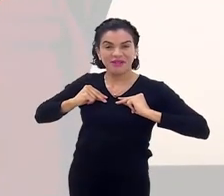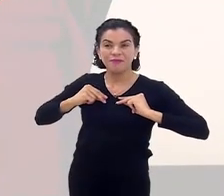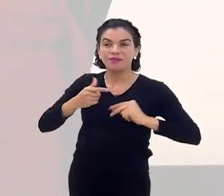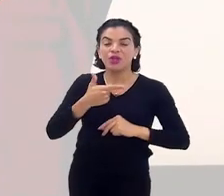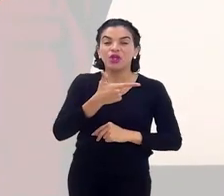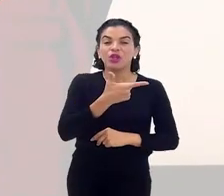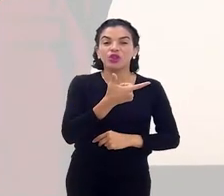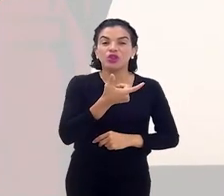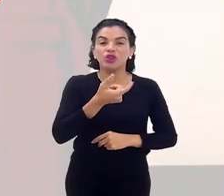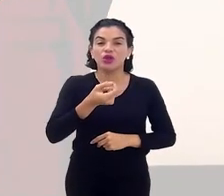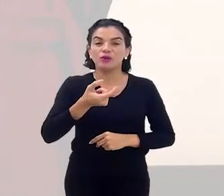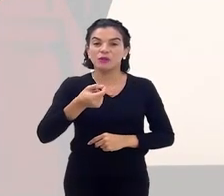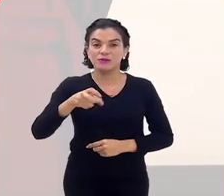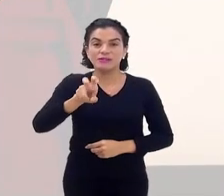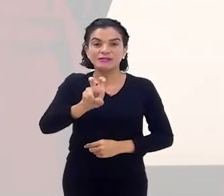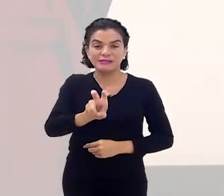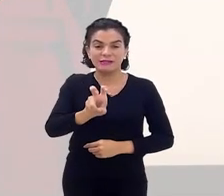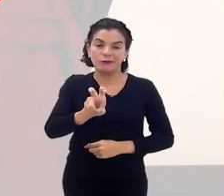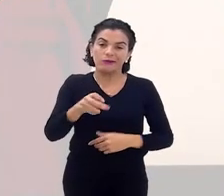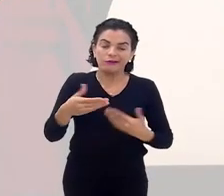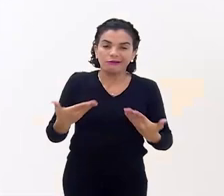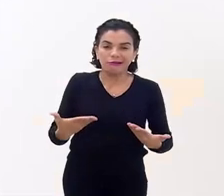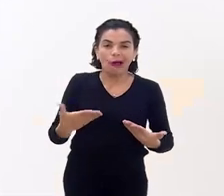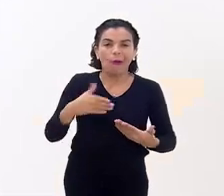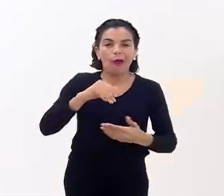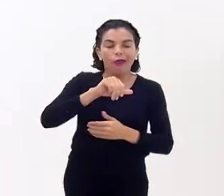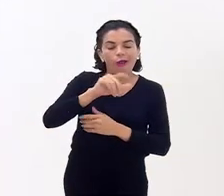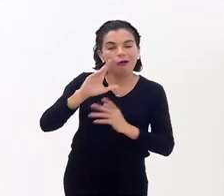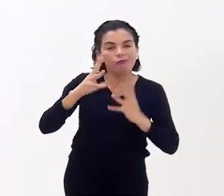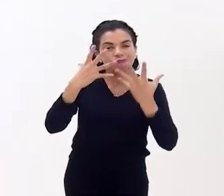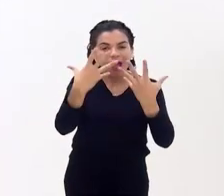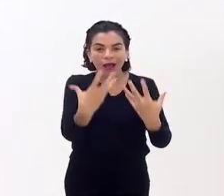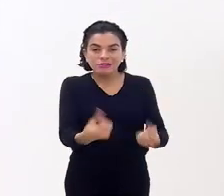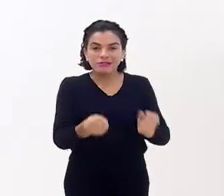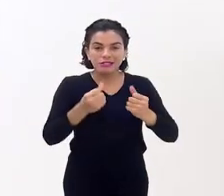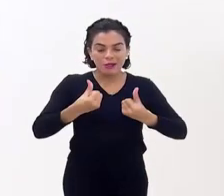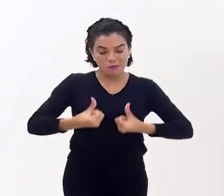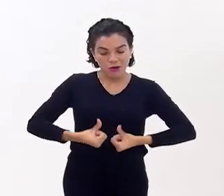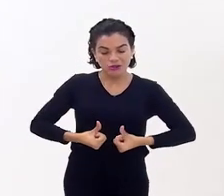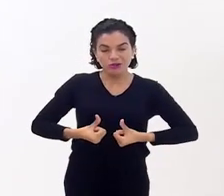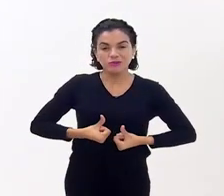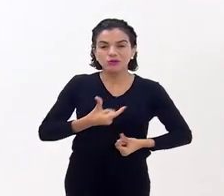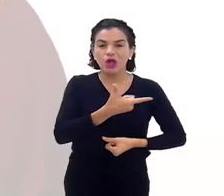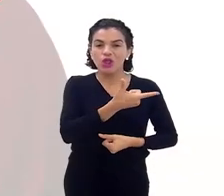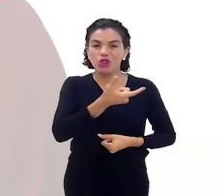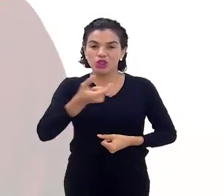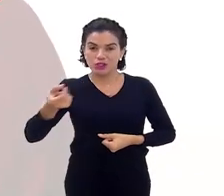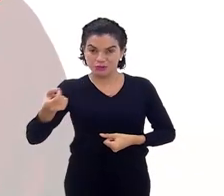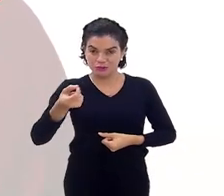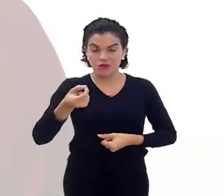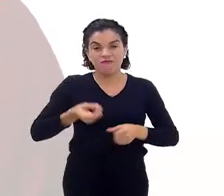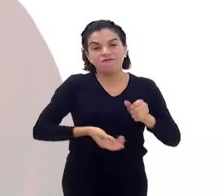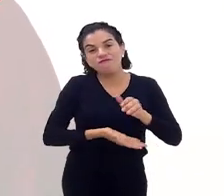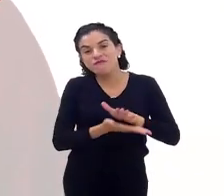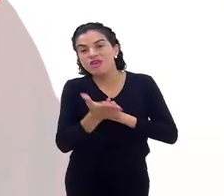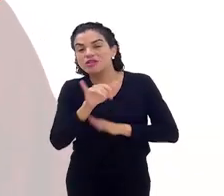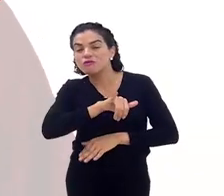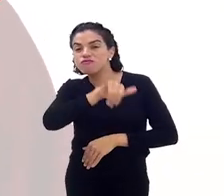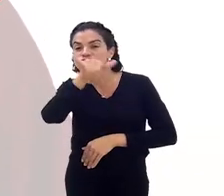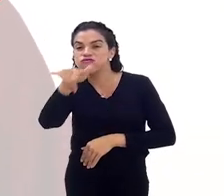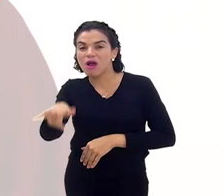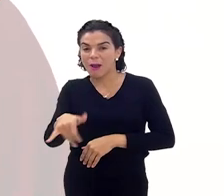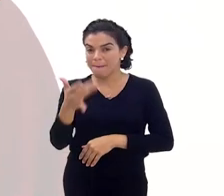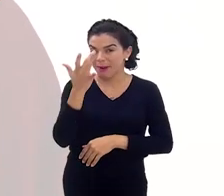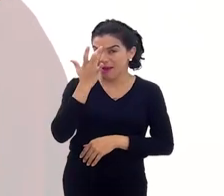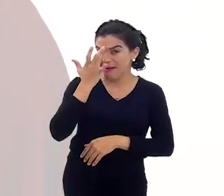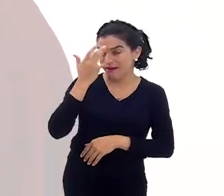2005. Então, eu me tornei budista em 2000, fui para a Índia em 2003, fui para Daransala,